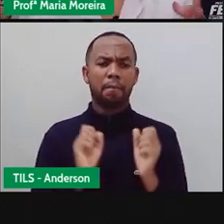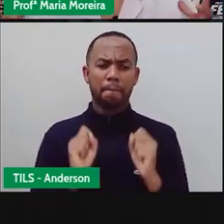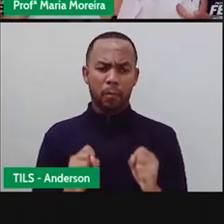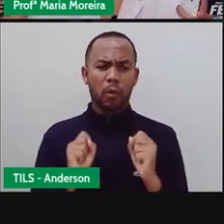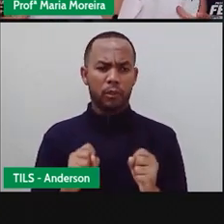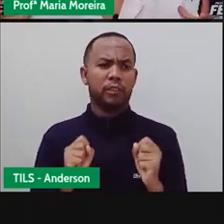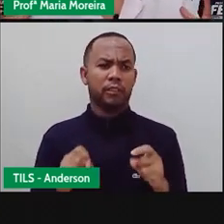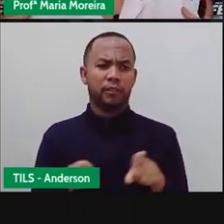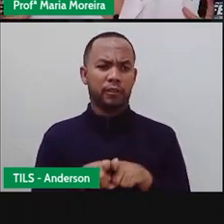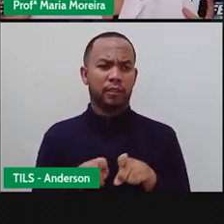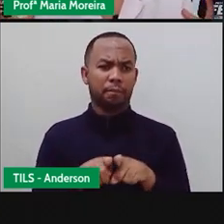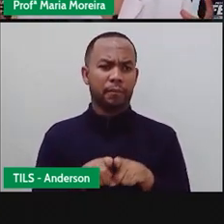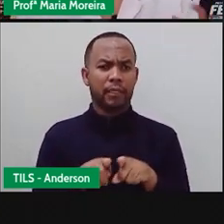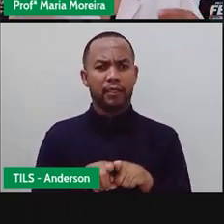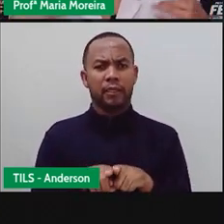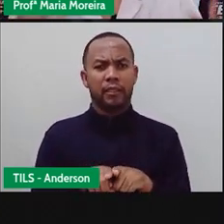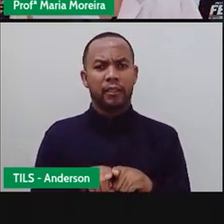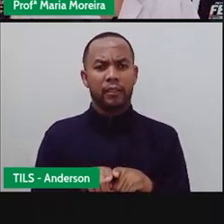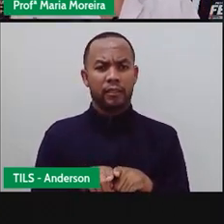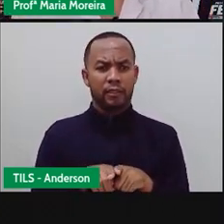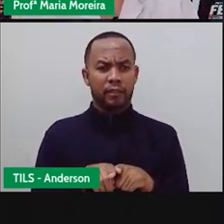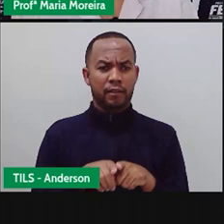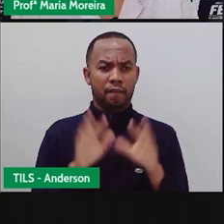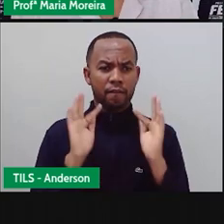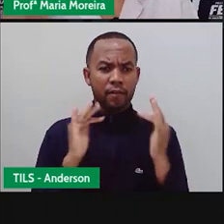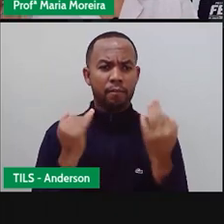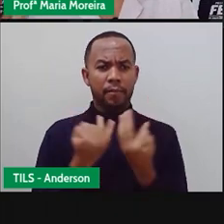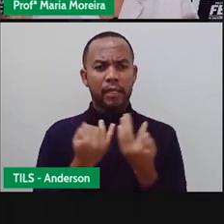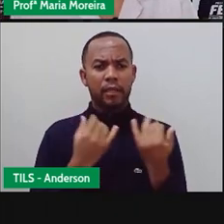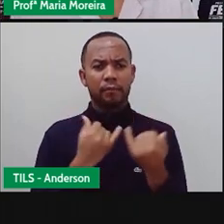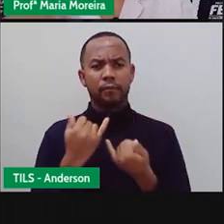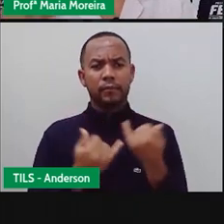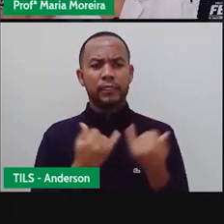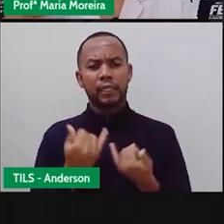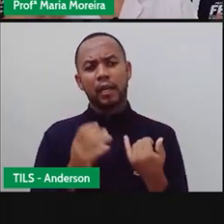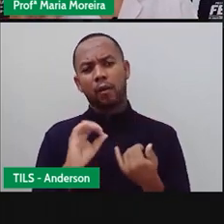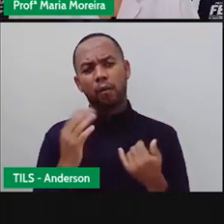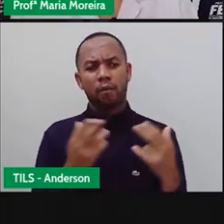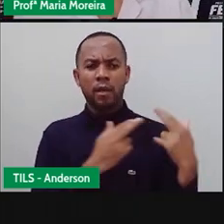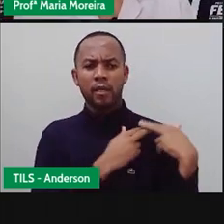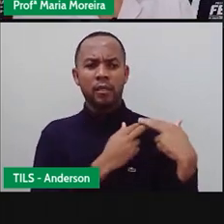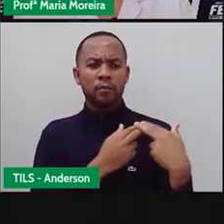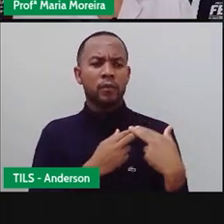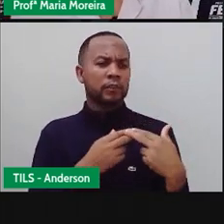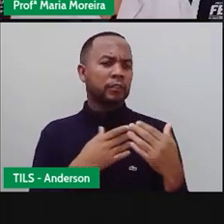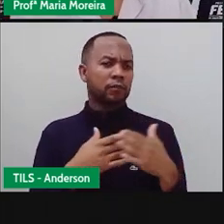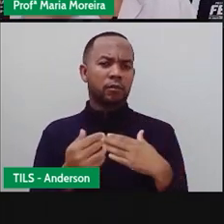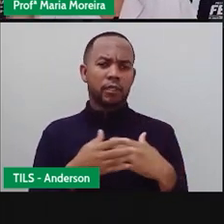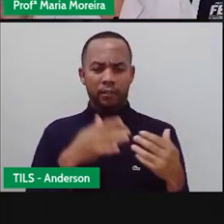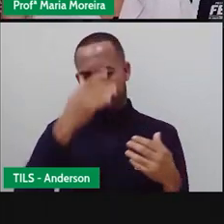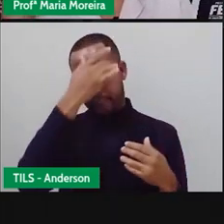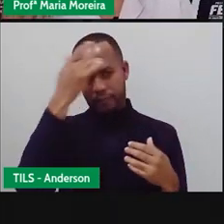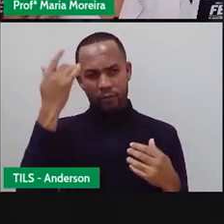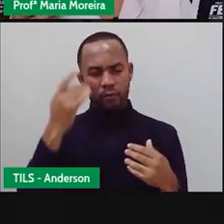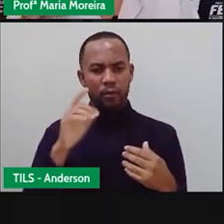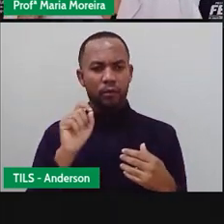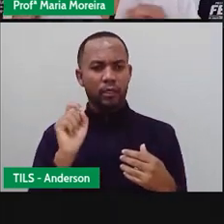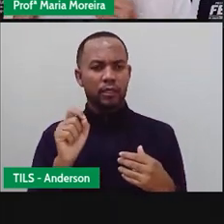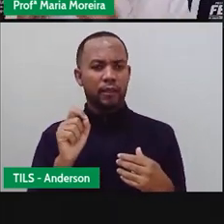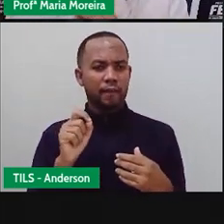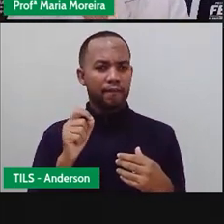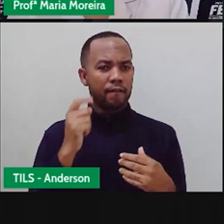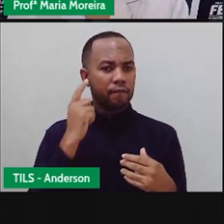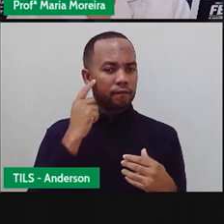brincadeirinha aí com a pessoa que esteja na casa com você, seu responsável, irmão, alguém que mora com você. Colocar um barulhinho,